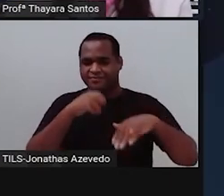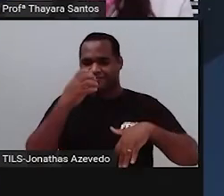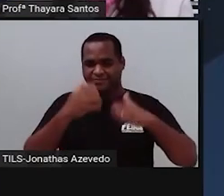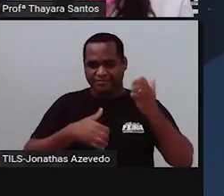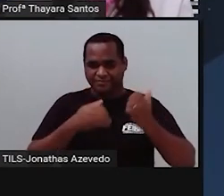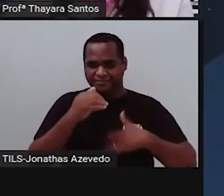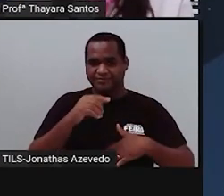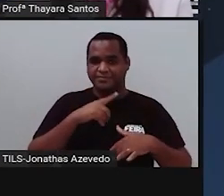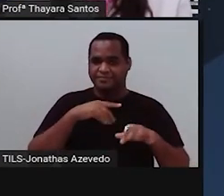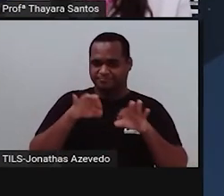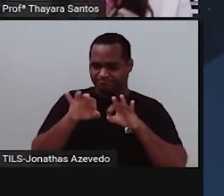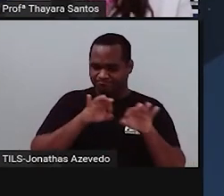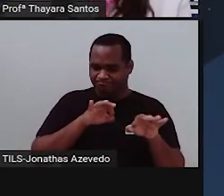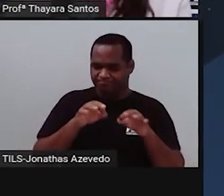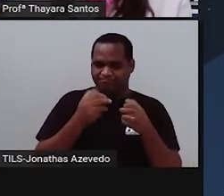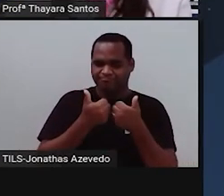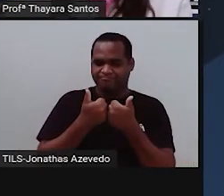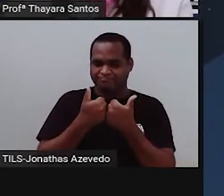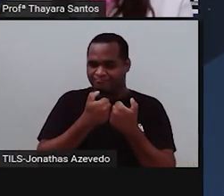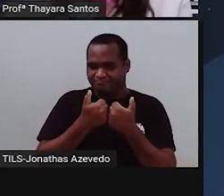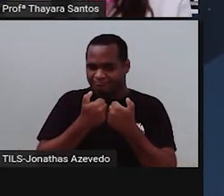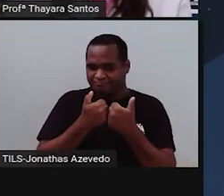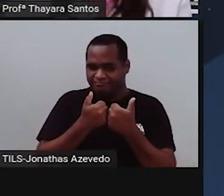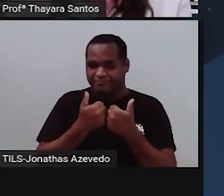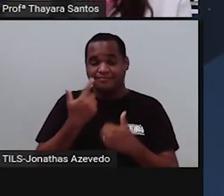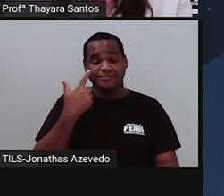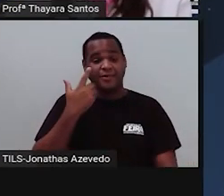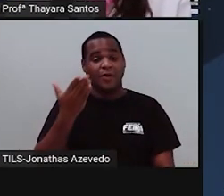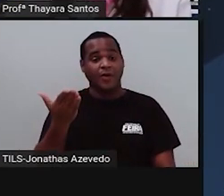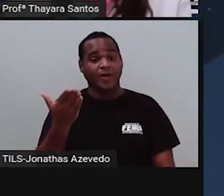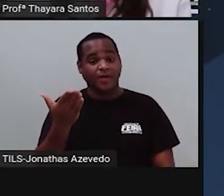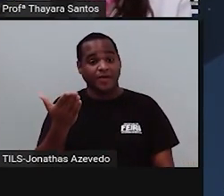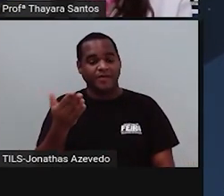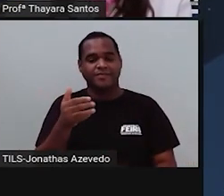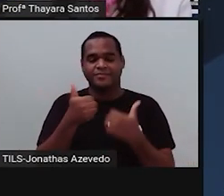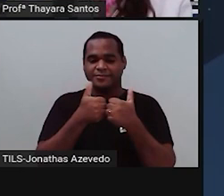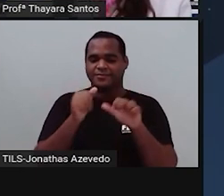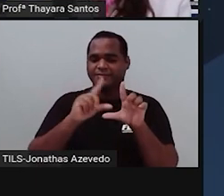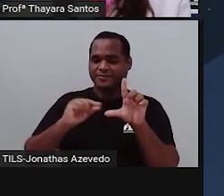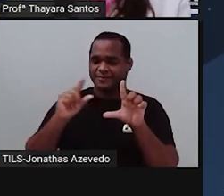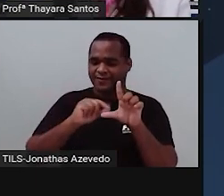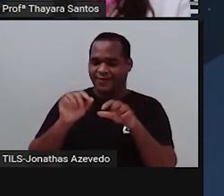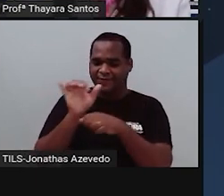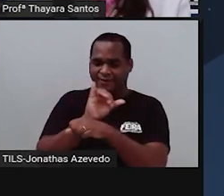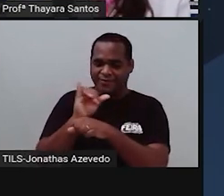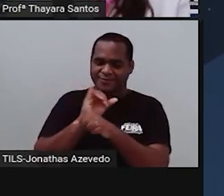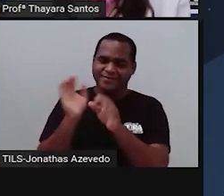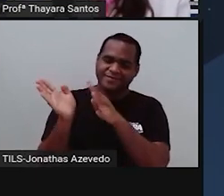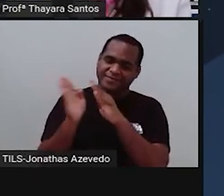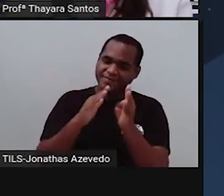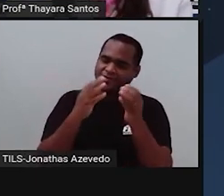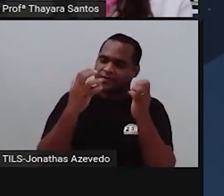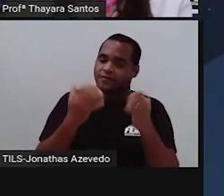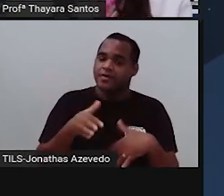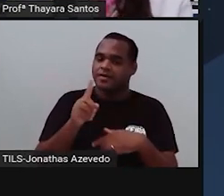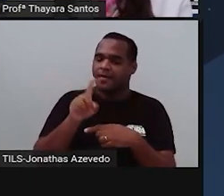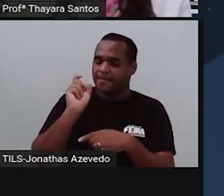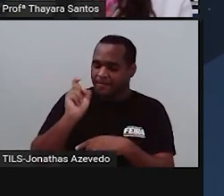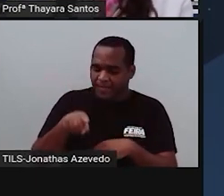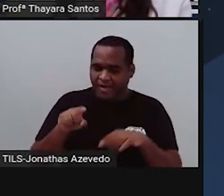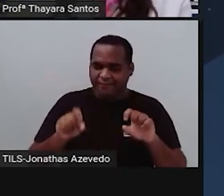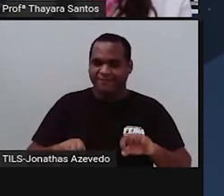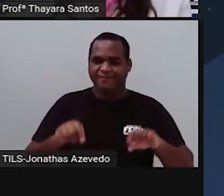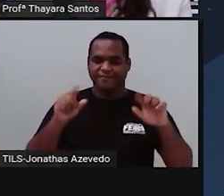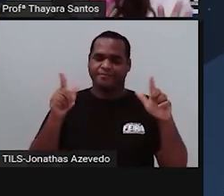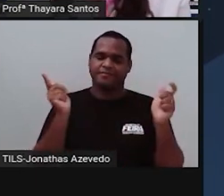isso, eu preparei para vocês um joguinho aqui nessa plataforma. O link vai estar na descrição desse vídeo, vocês só precisam clicar que